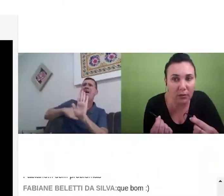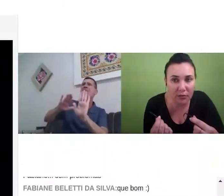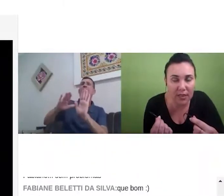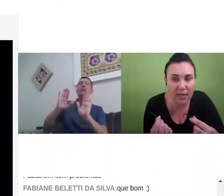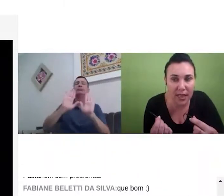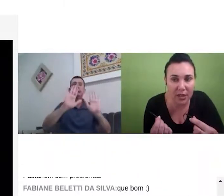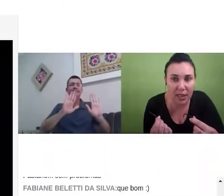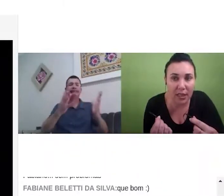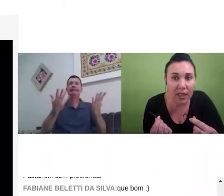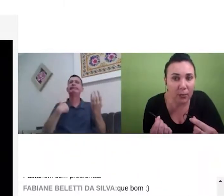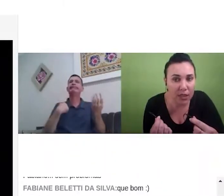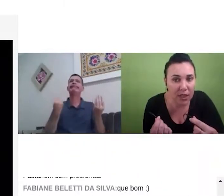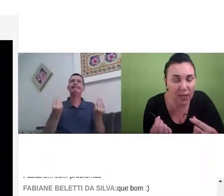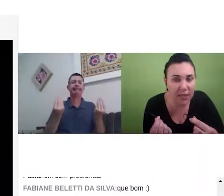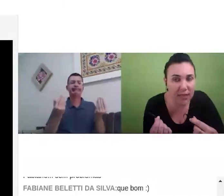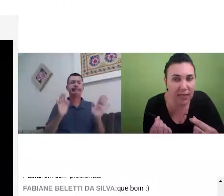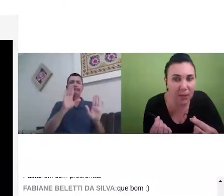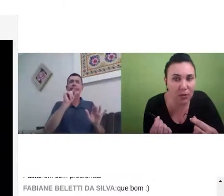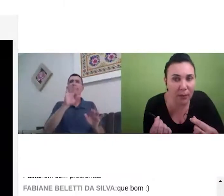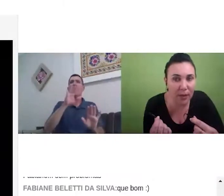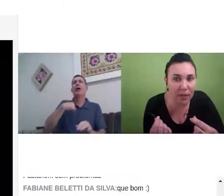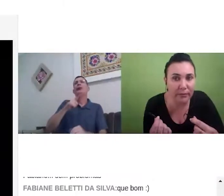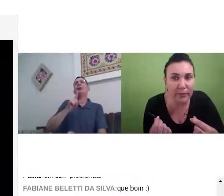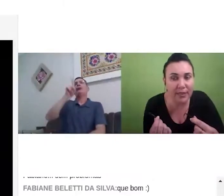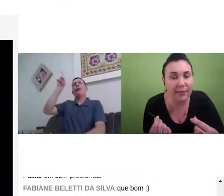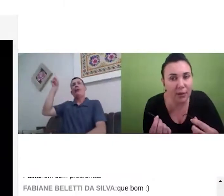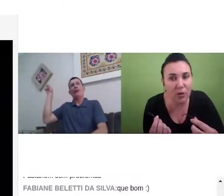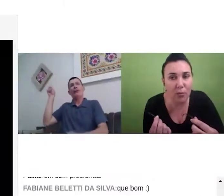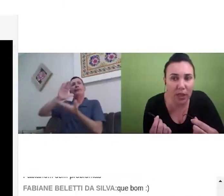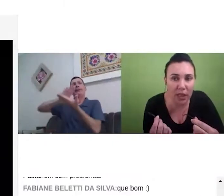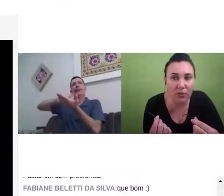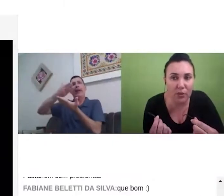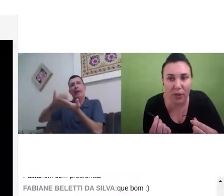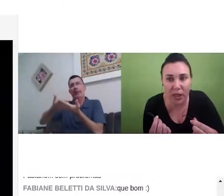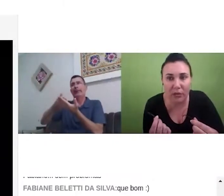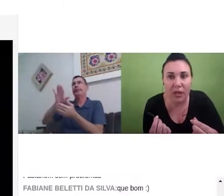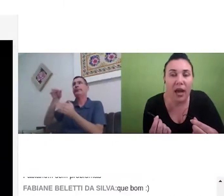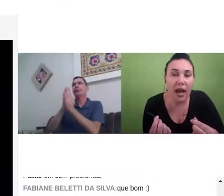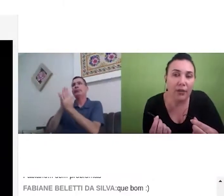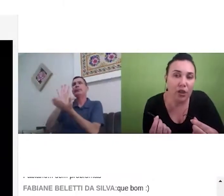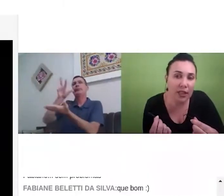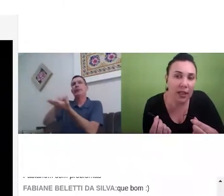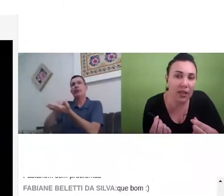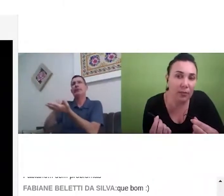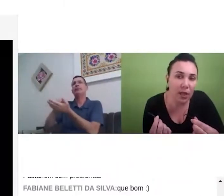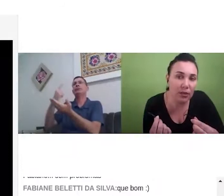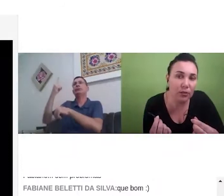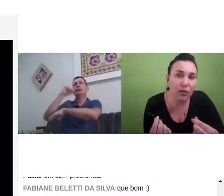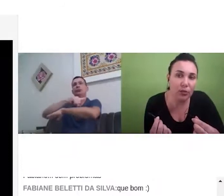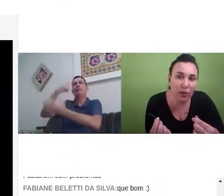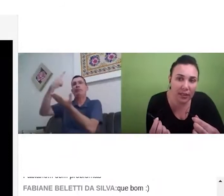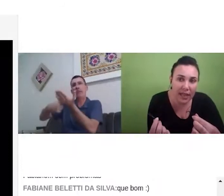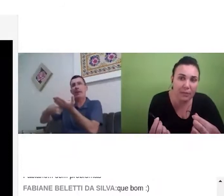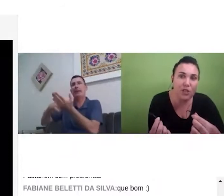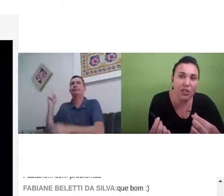dentro da universidade, né, então, muitas vezes, a pessoa olhava para mim e dizia, só um pouquinho, só um pouquinho, aí eu tinha que estar chamando